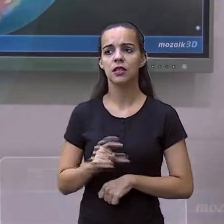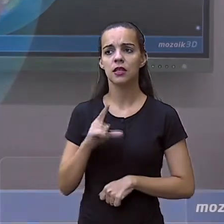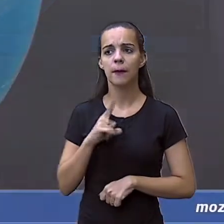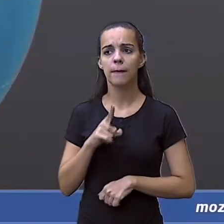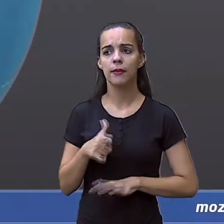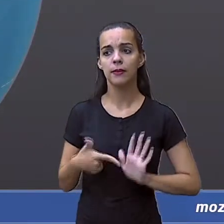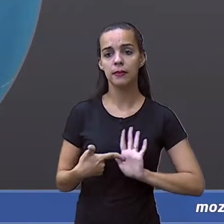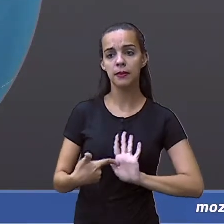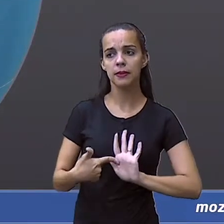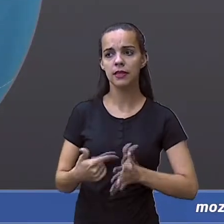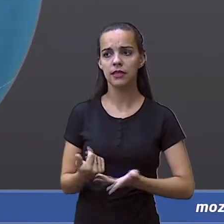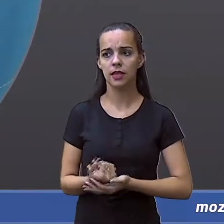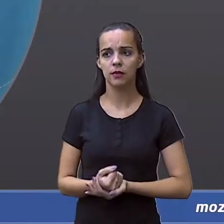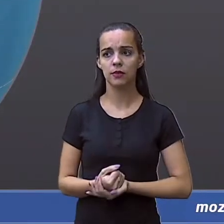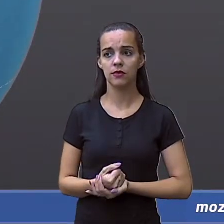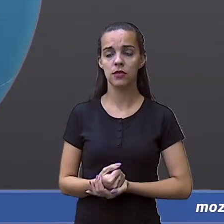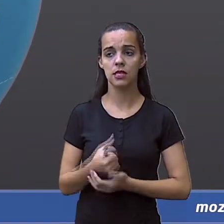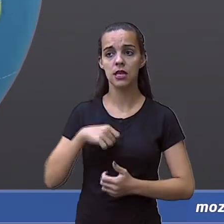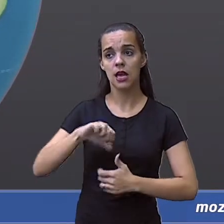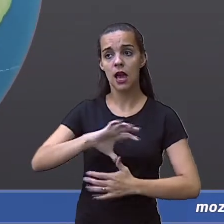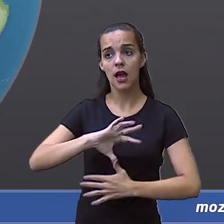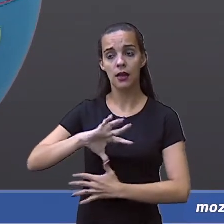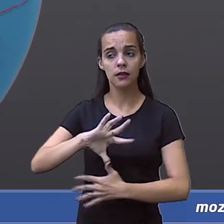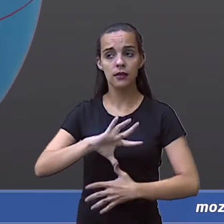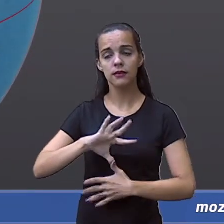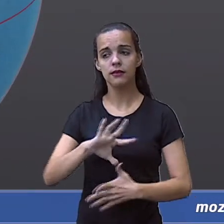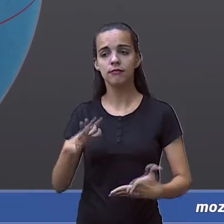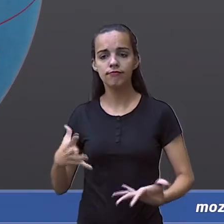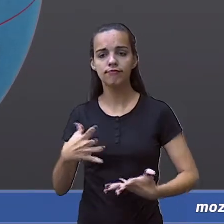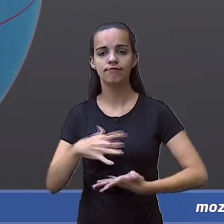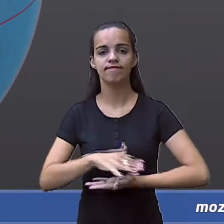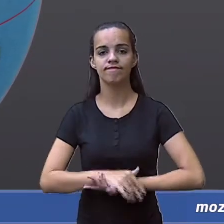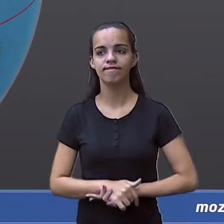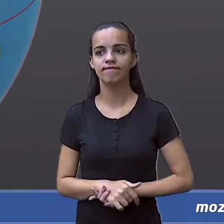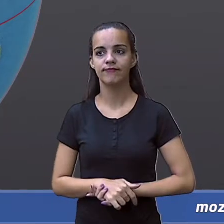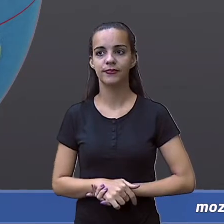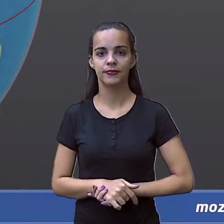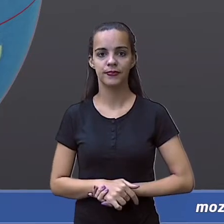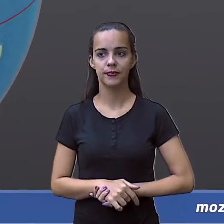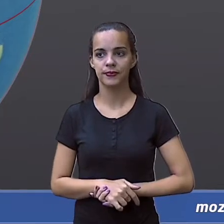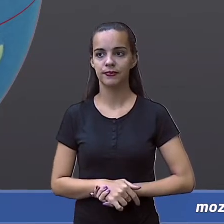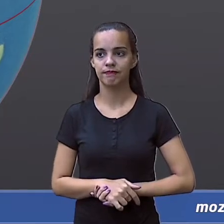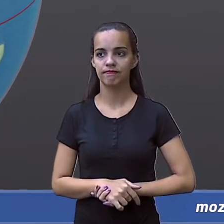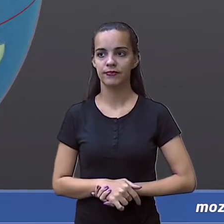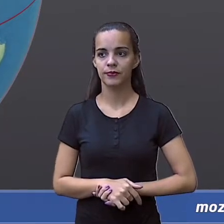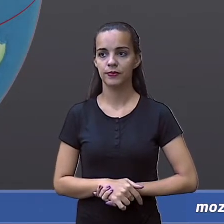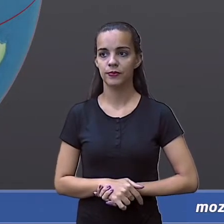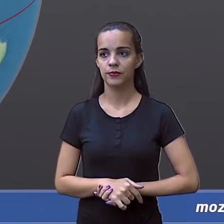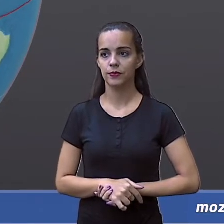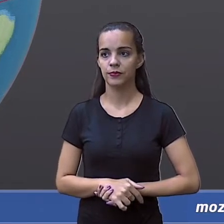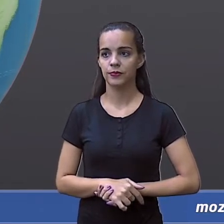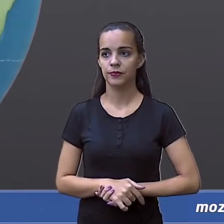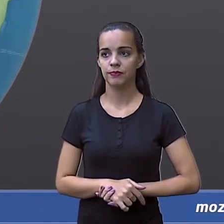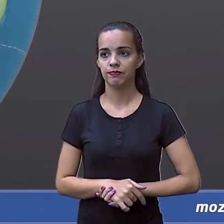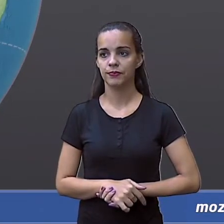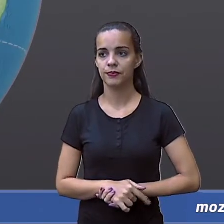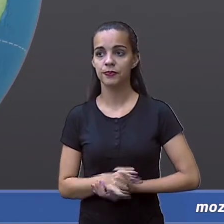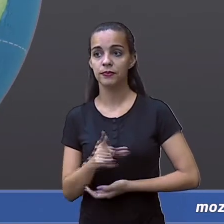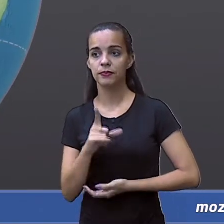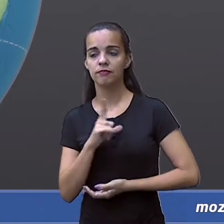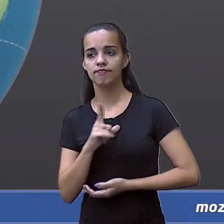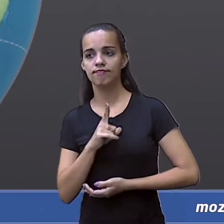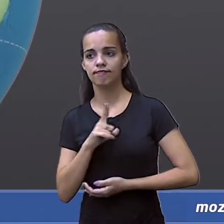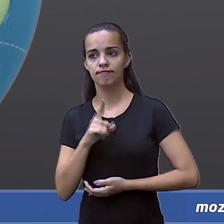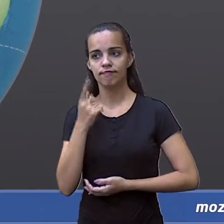Central, que é... Opa, vamos desligar isso aqui, né? A América